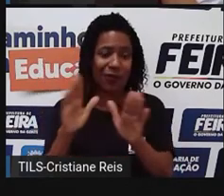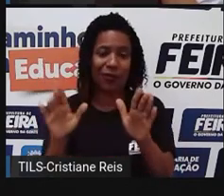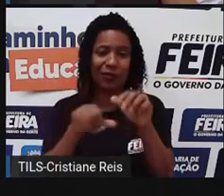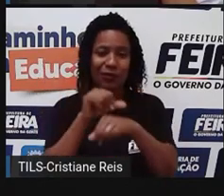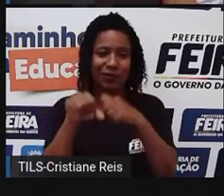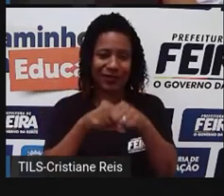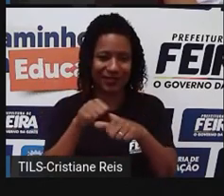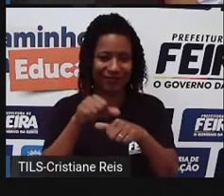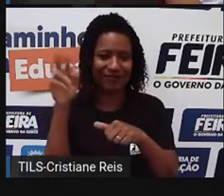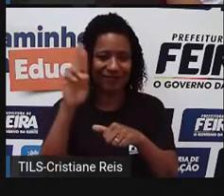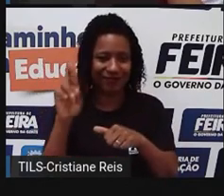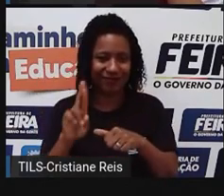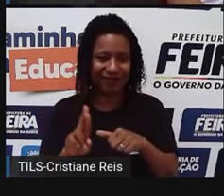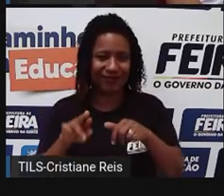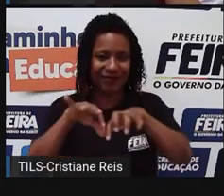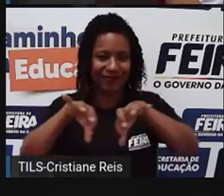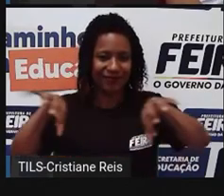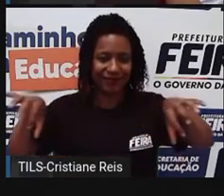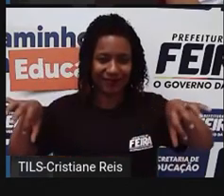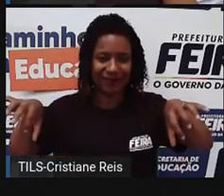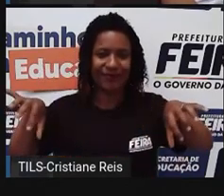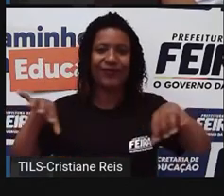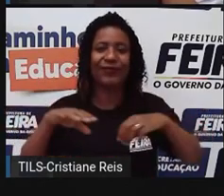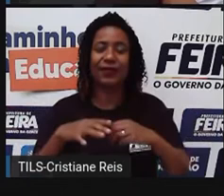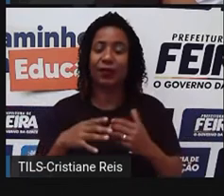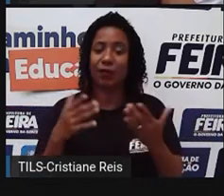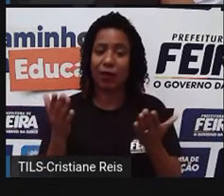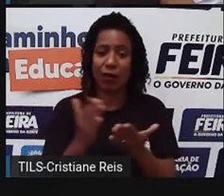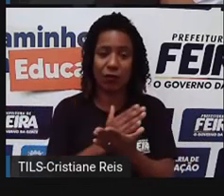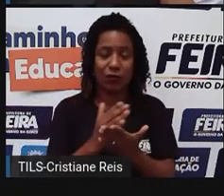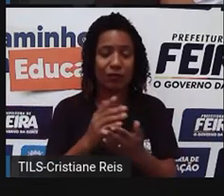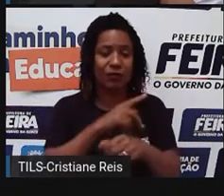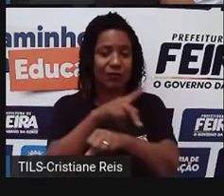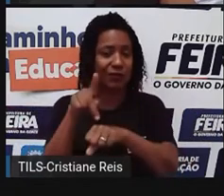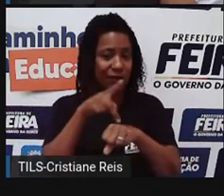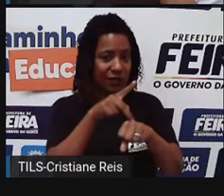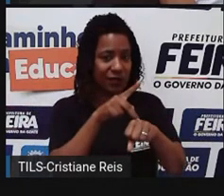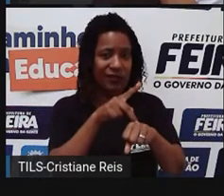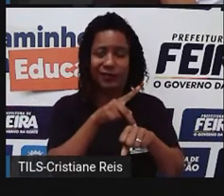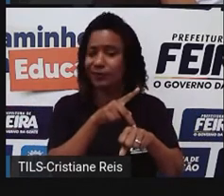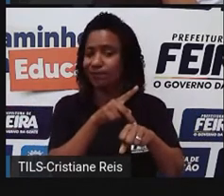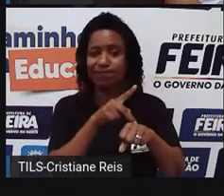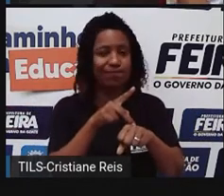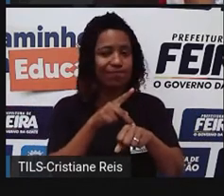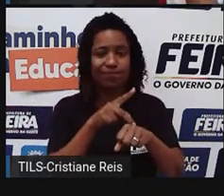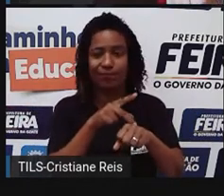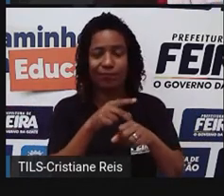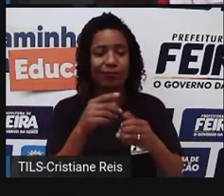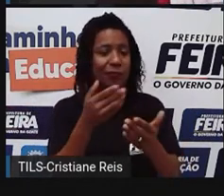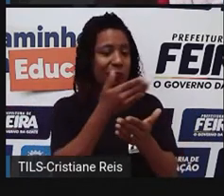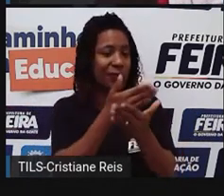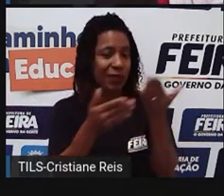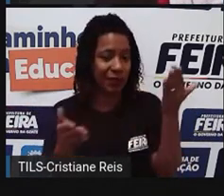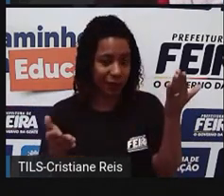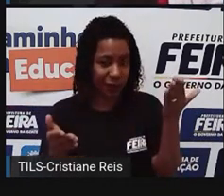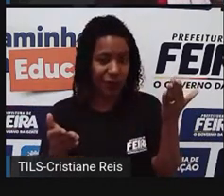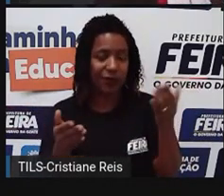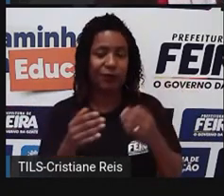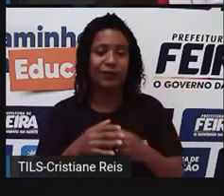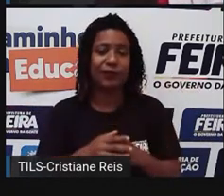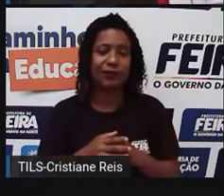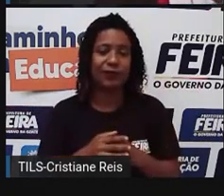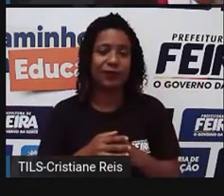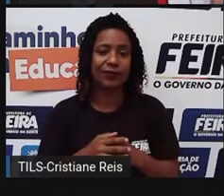outros países perdessem, né, a sua referência, né, só para vocês entenderem, né, ela, ser o,